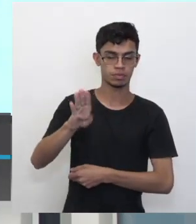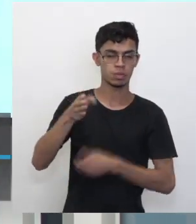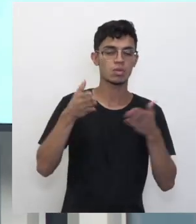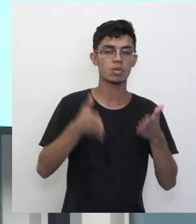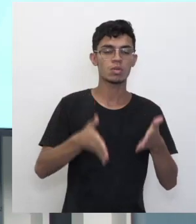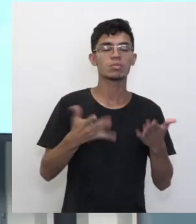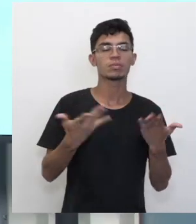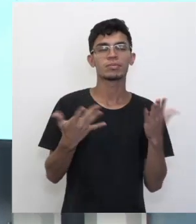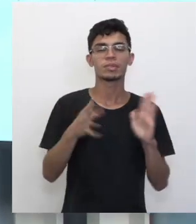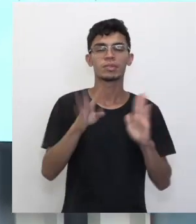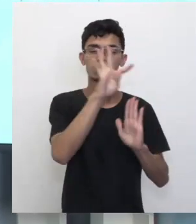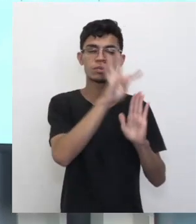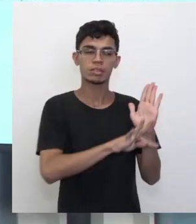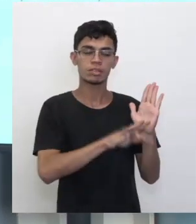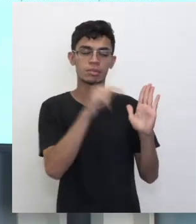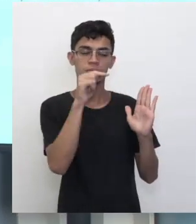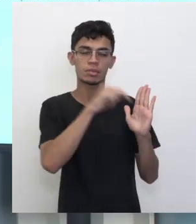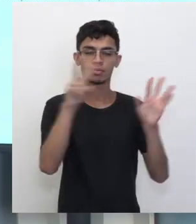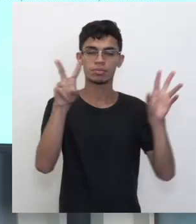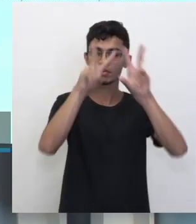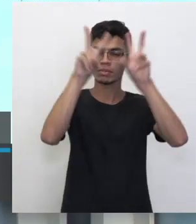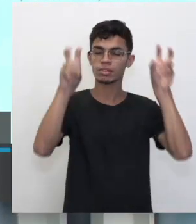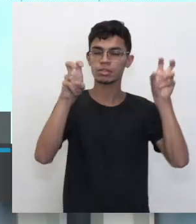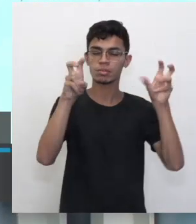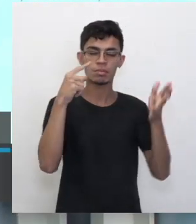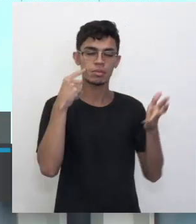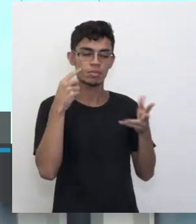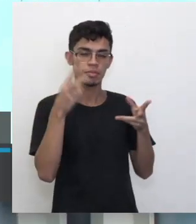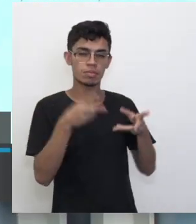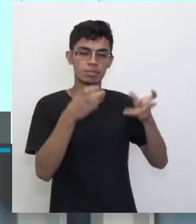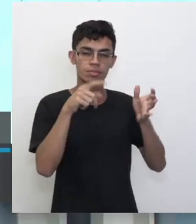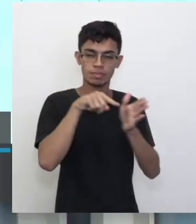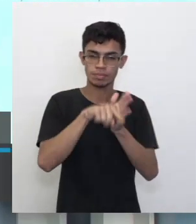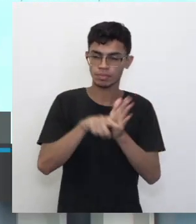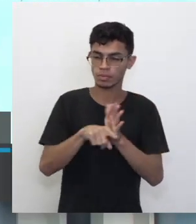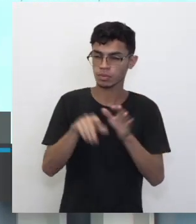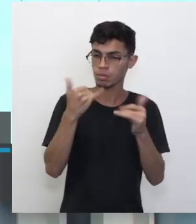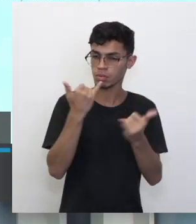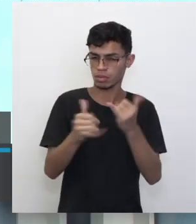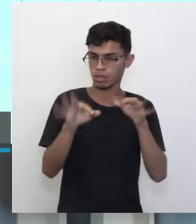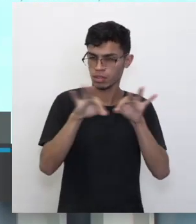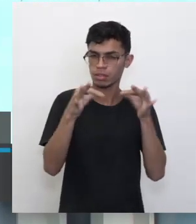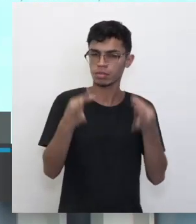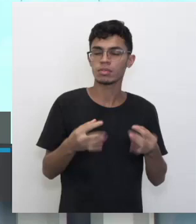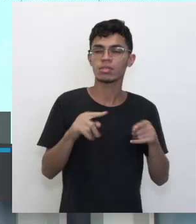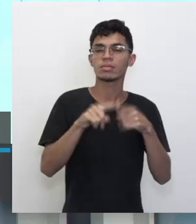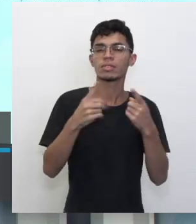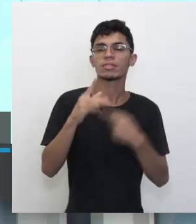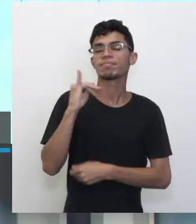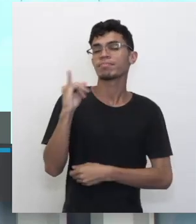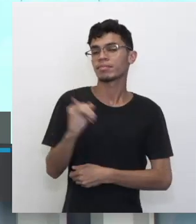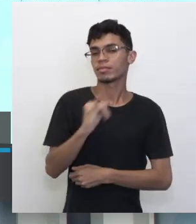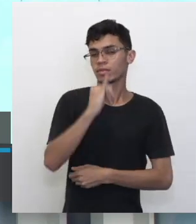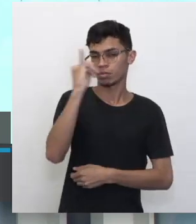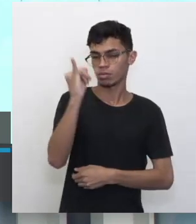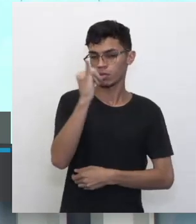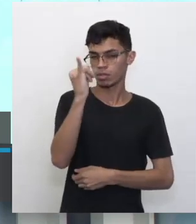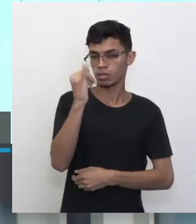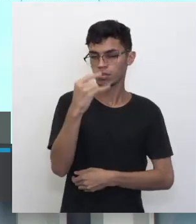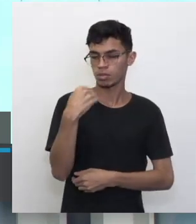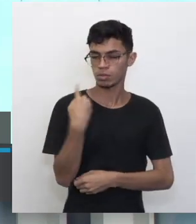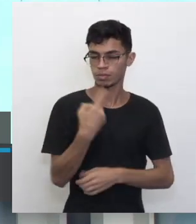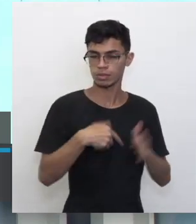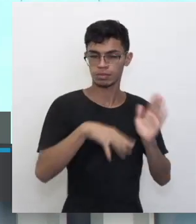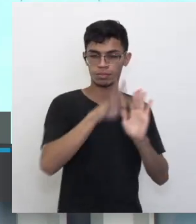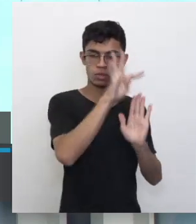a identificar o tema de um texto. Isto parece coisa simples, mas não, das coisas mais importantes que existem quando a gente está tentando